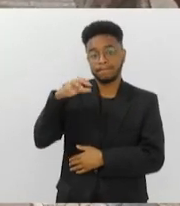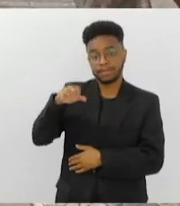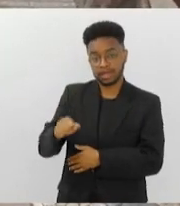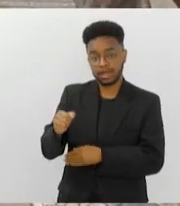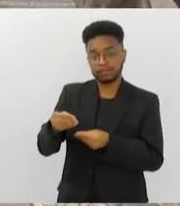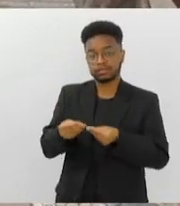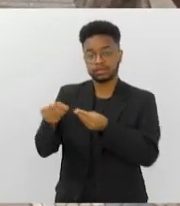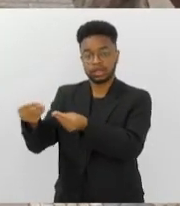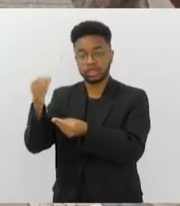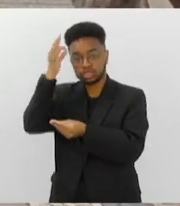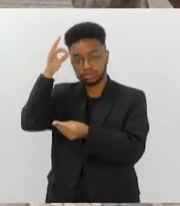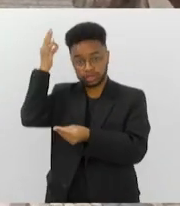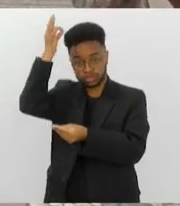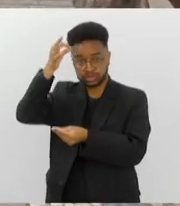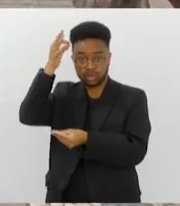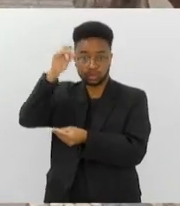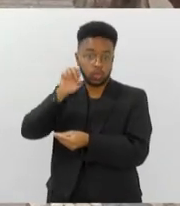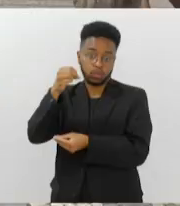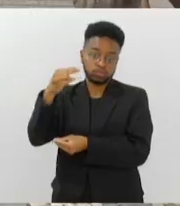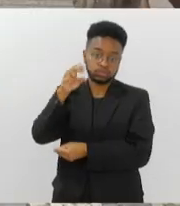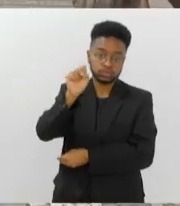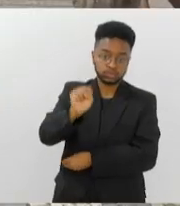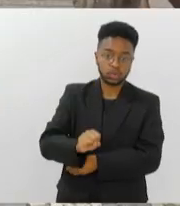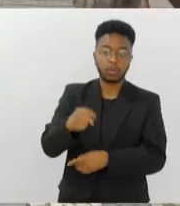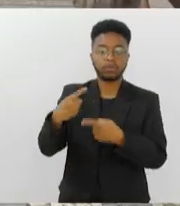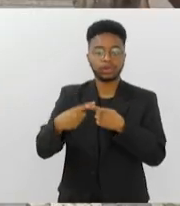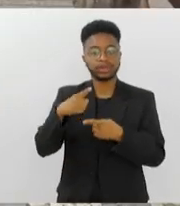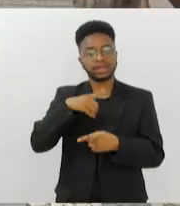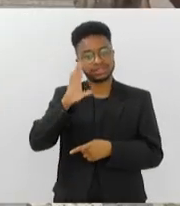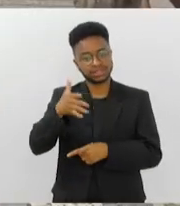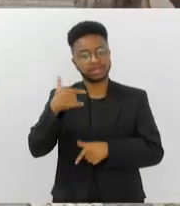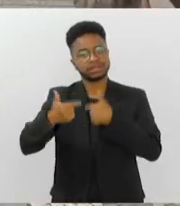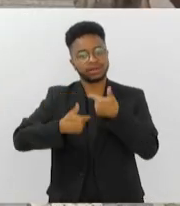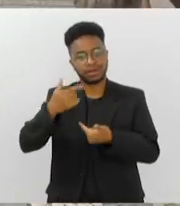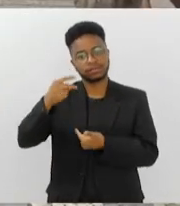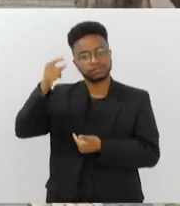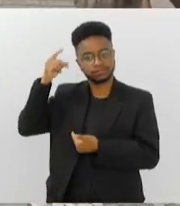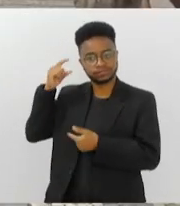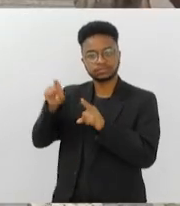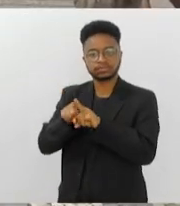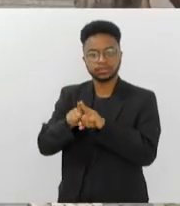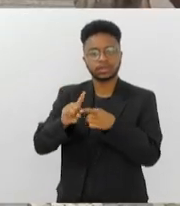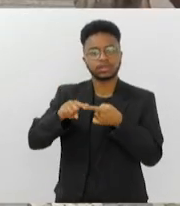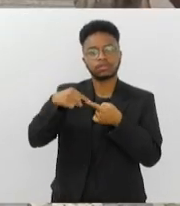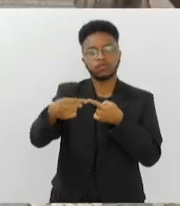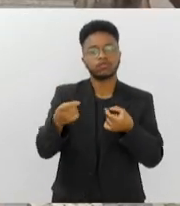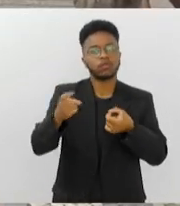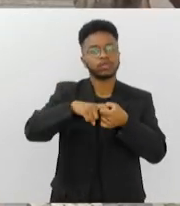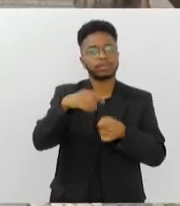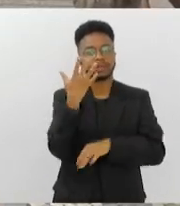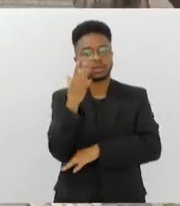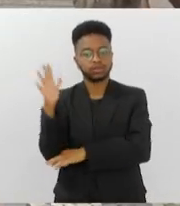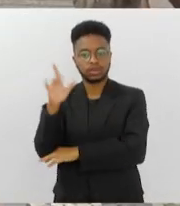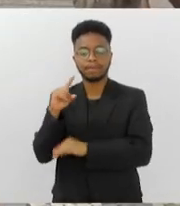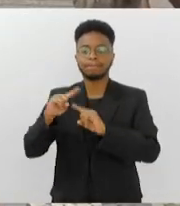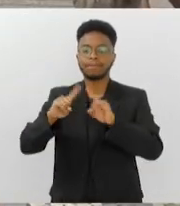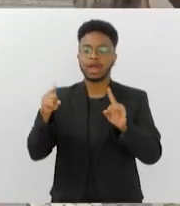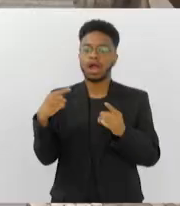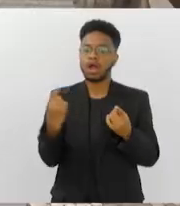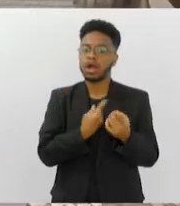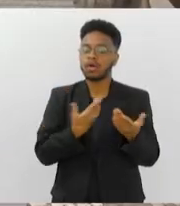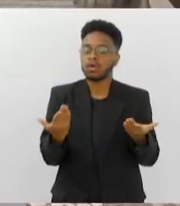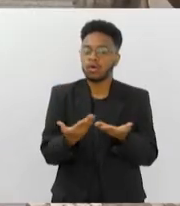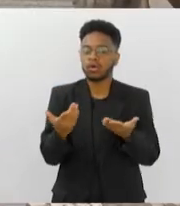enviados para o Espírito Santo, por exemplo, para sul do país, que já fazem um trabalho um pouco mais de tempo e já faziam a soltura. A gente vem avançando no monitoramento da fauna